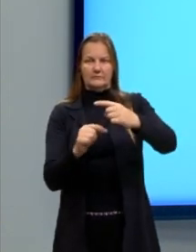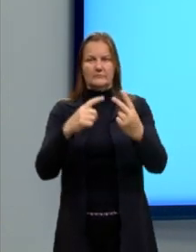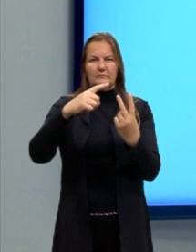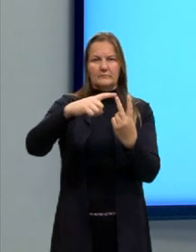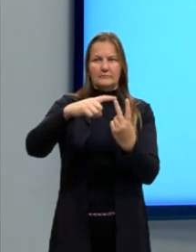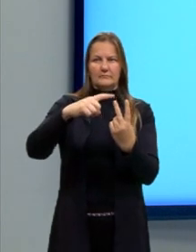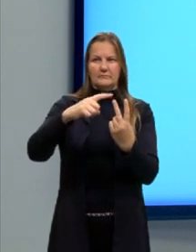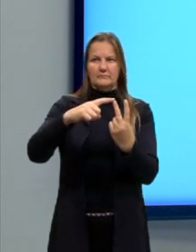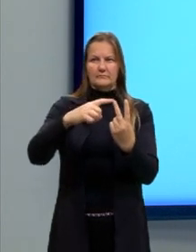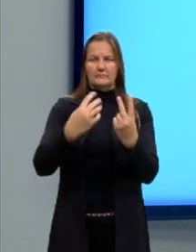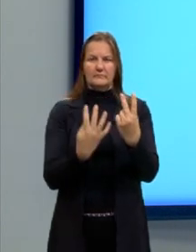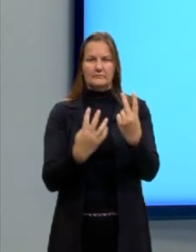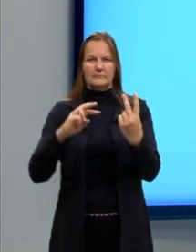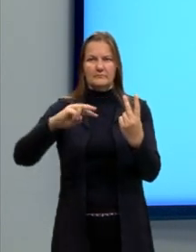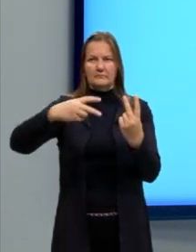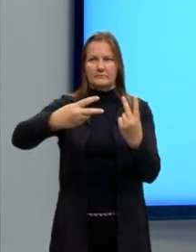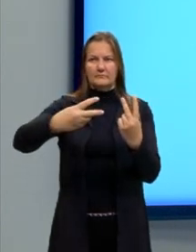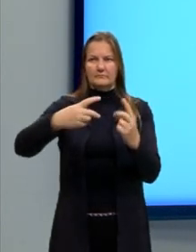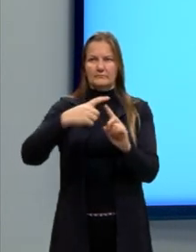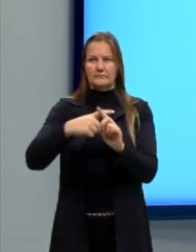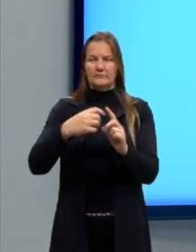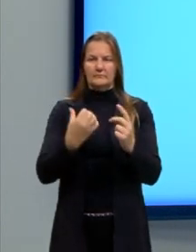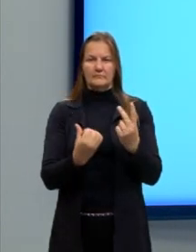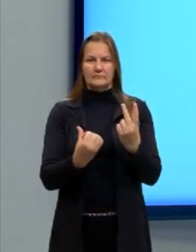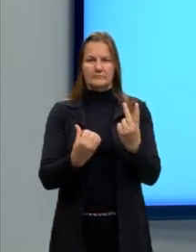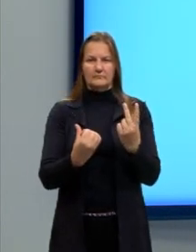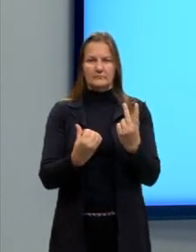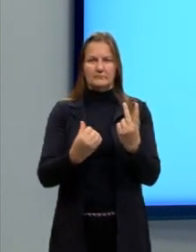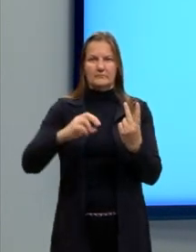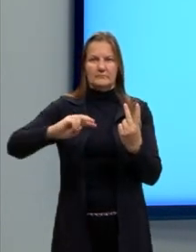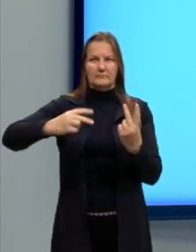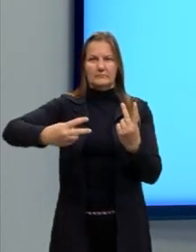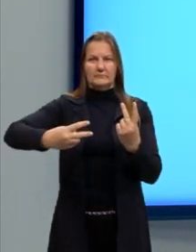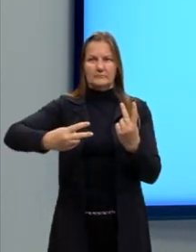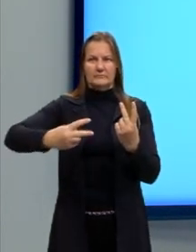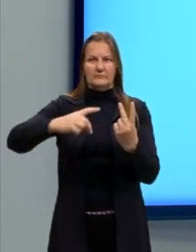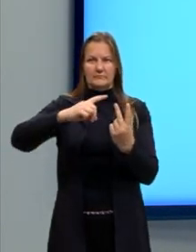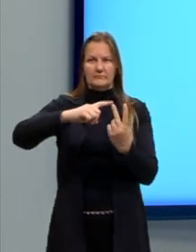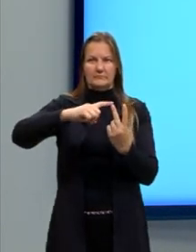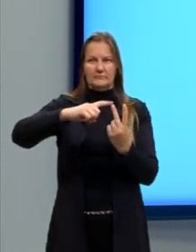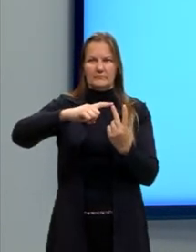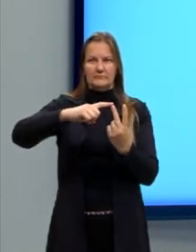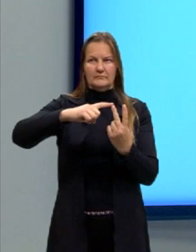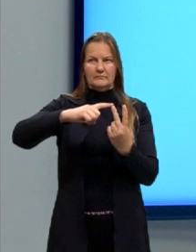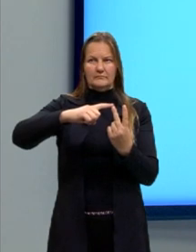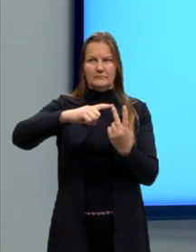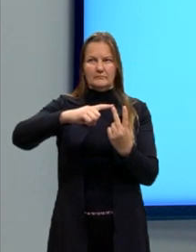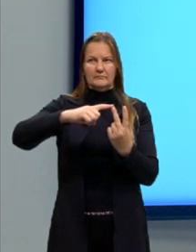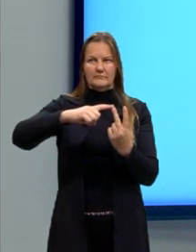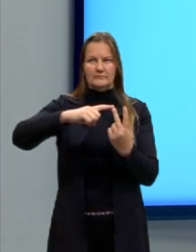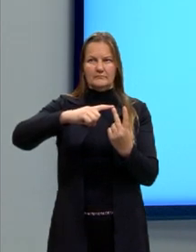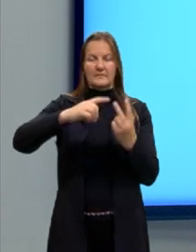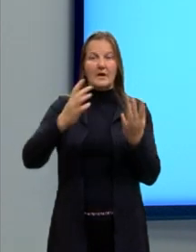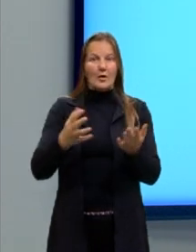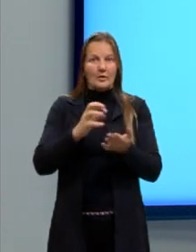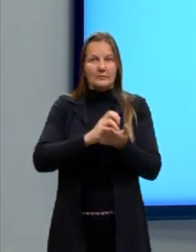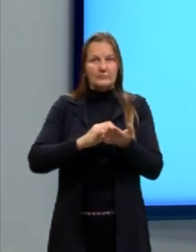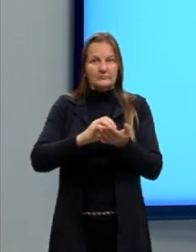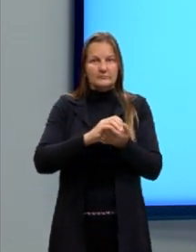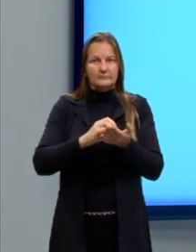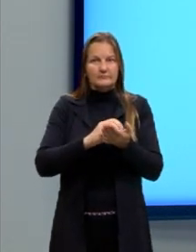quadrada de 4² mais 6². E aí, nós vamos resolver os